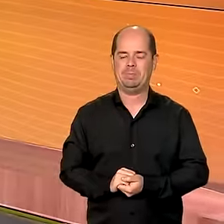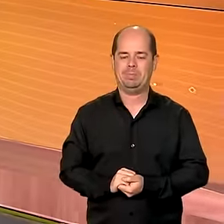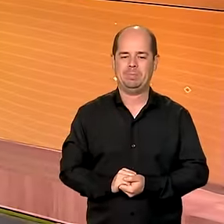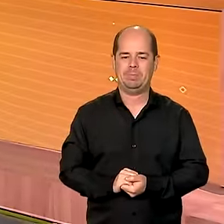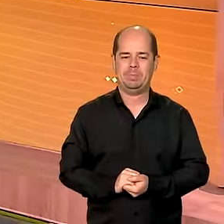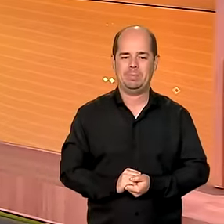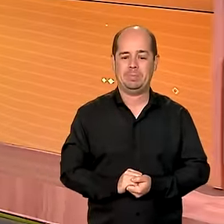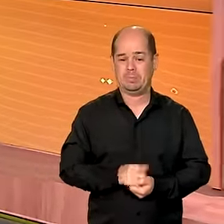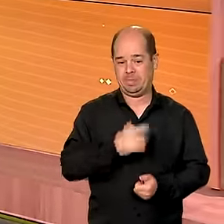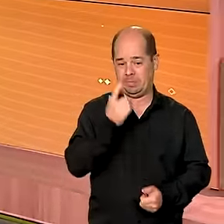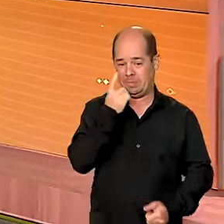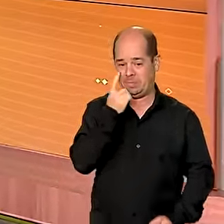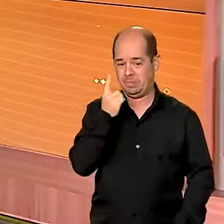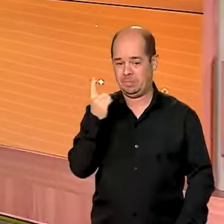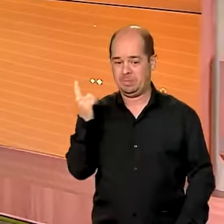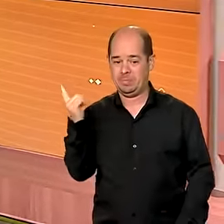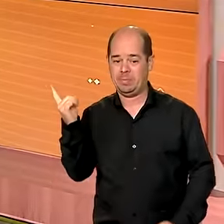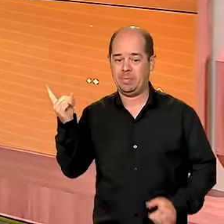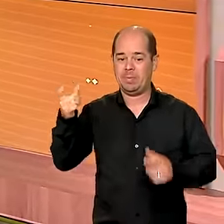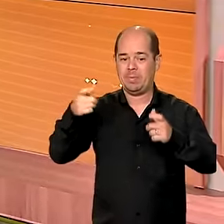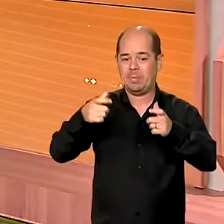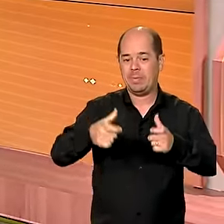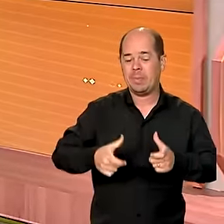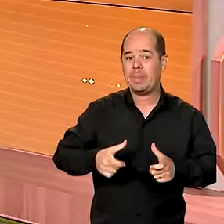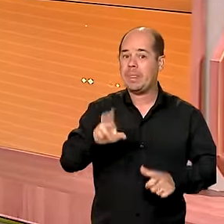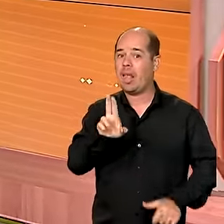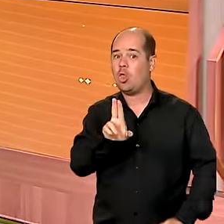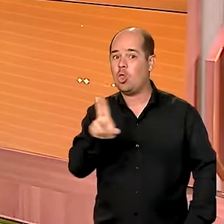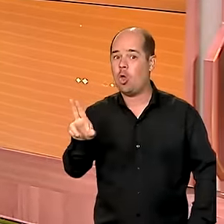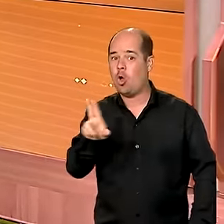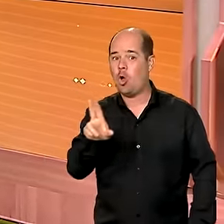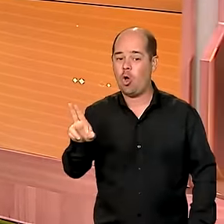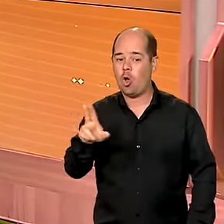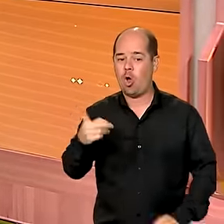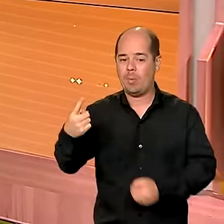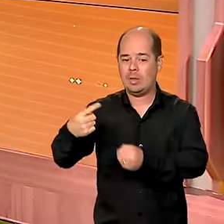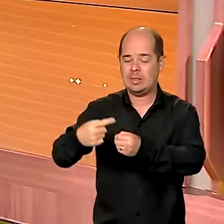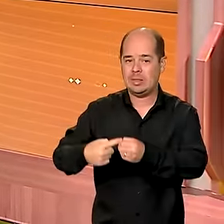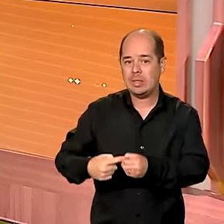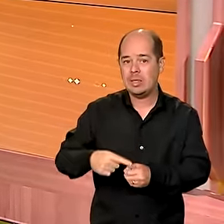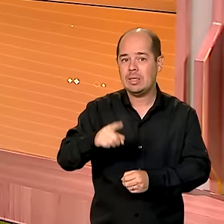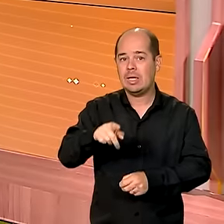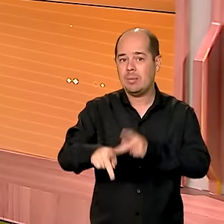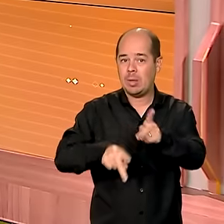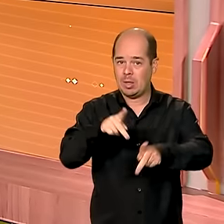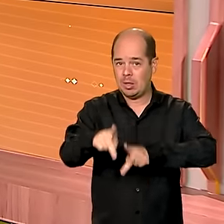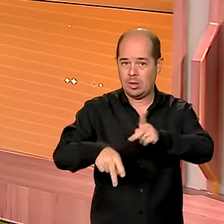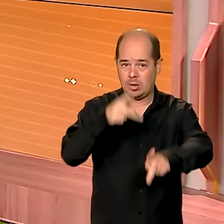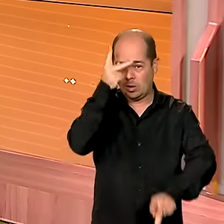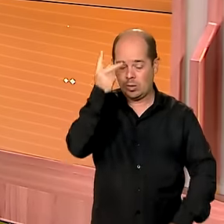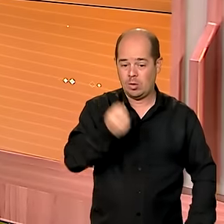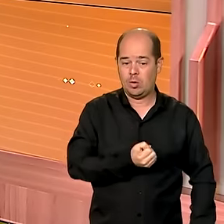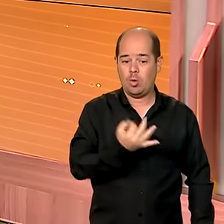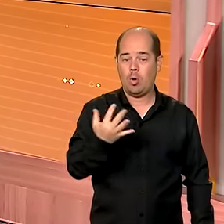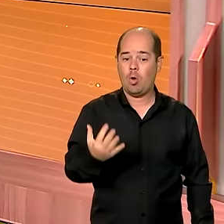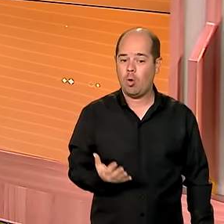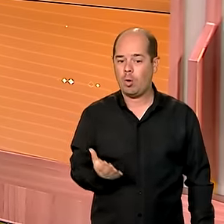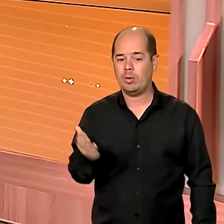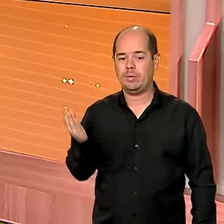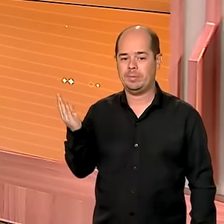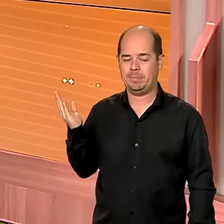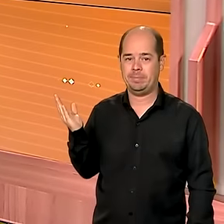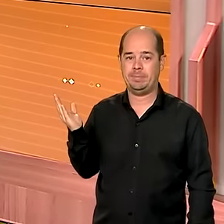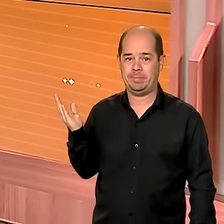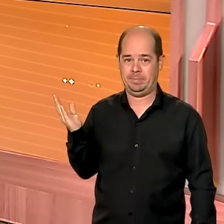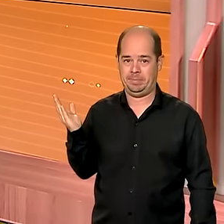Você observa aqui a cidade de Conceição do Lago Açú, no Maranhão, tem uma população de pouco mais de 14 mil pessoas.